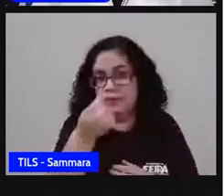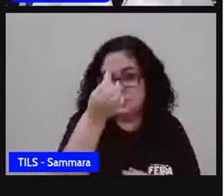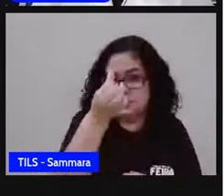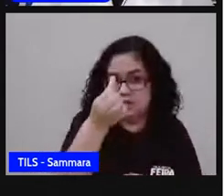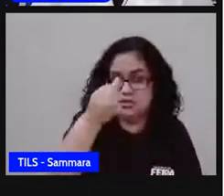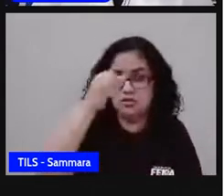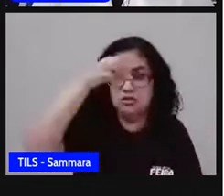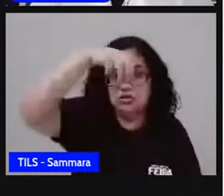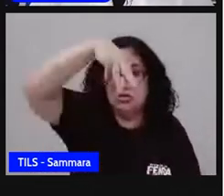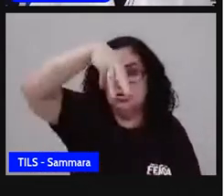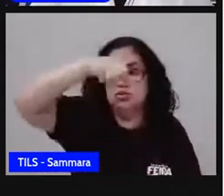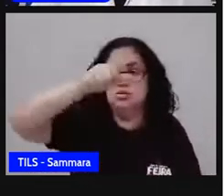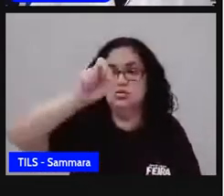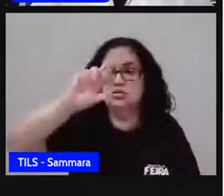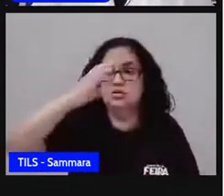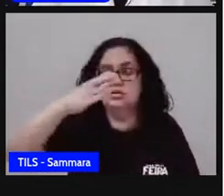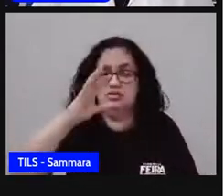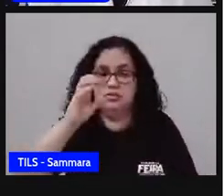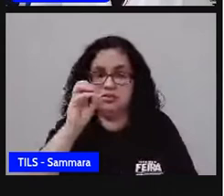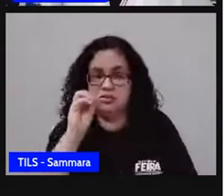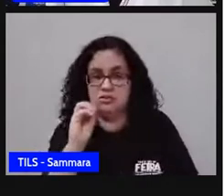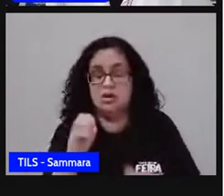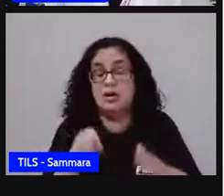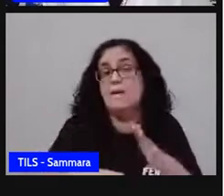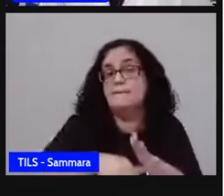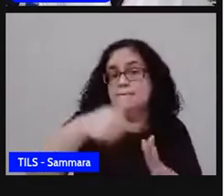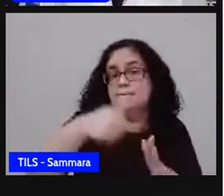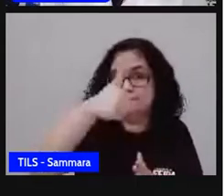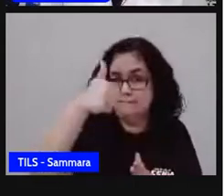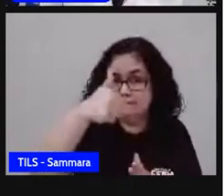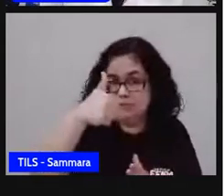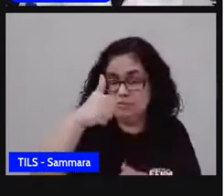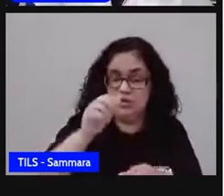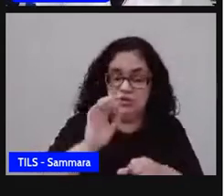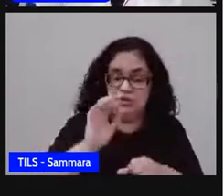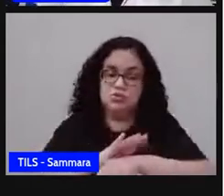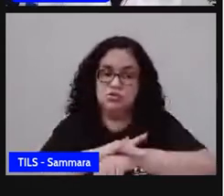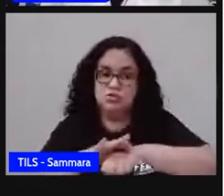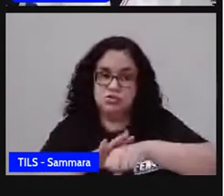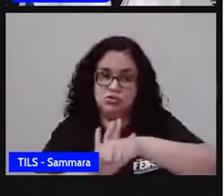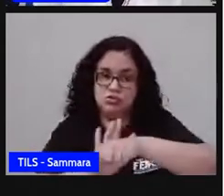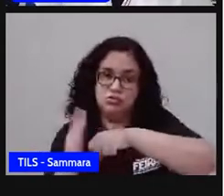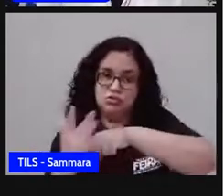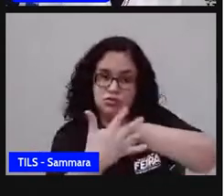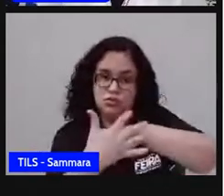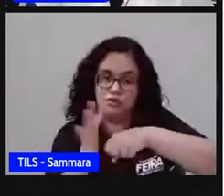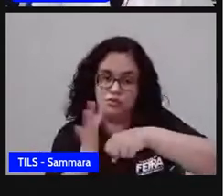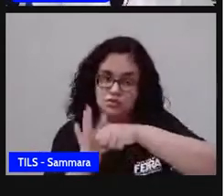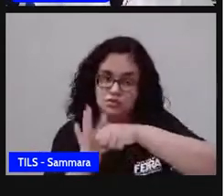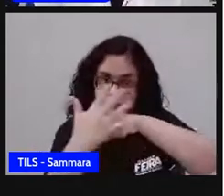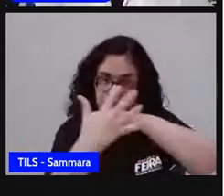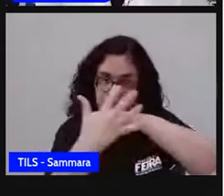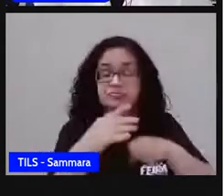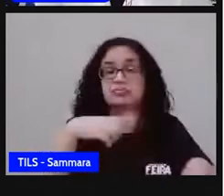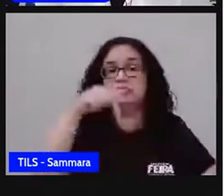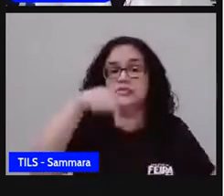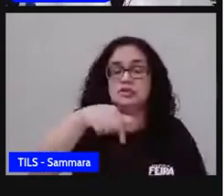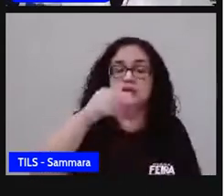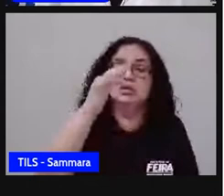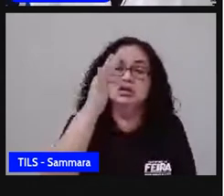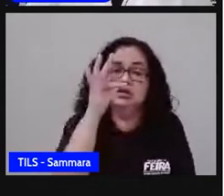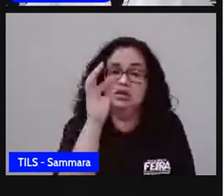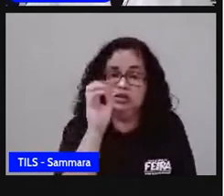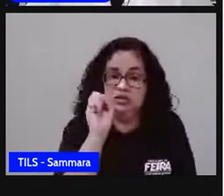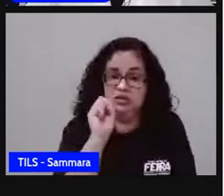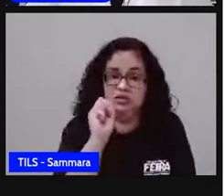3 de 2020, onde foi registrado o primeiro caso de infecção do coronavírus aqui em nossa cidade,